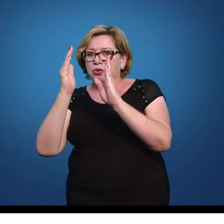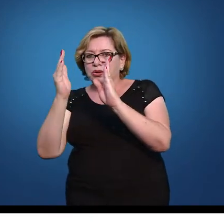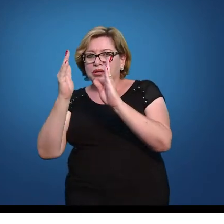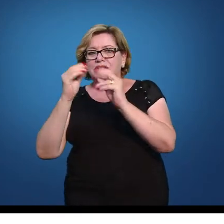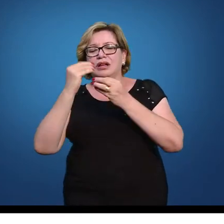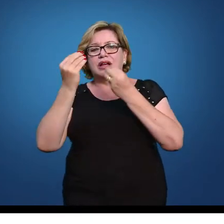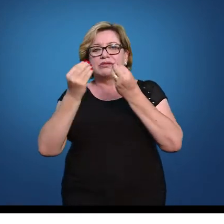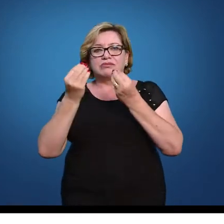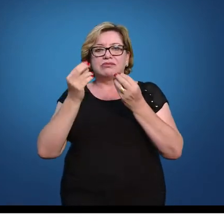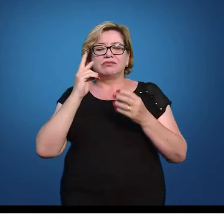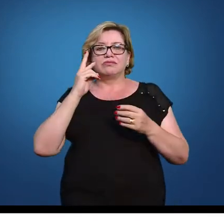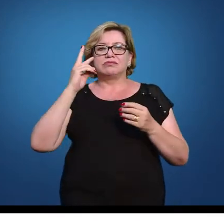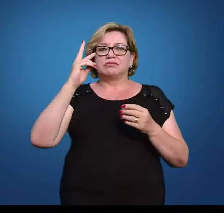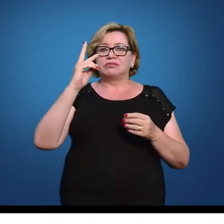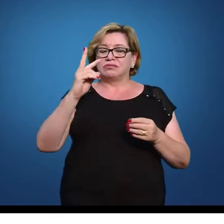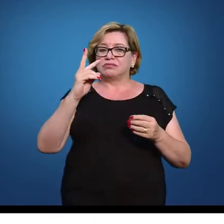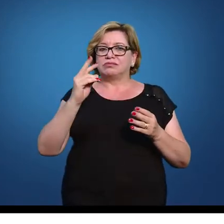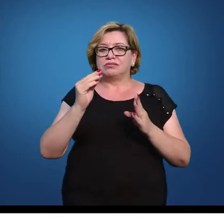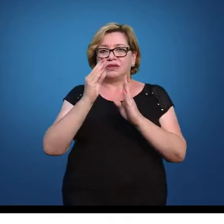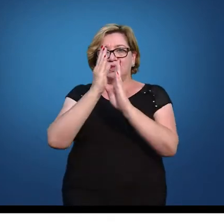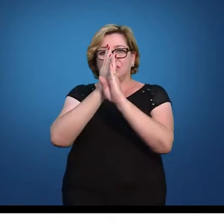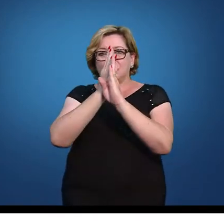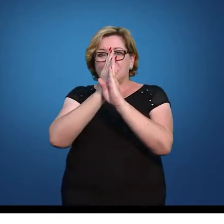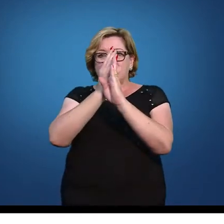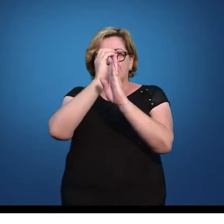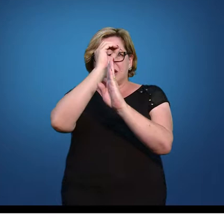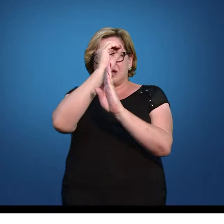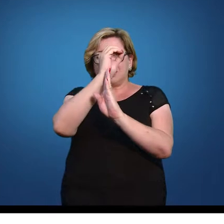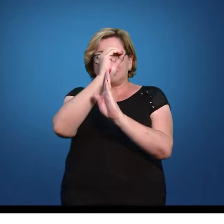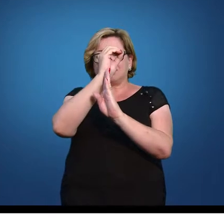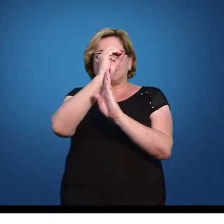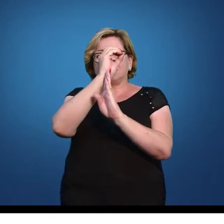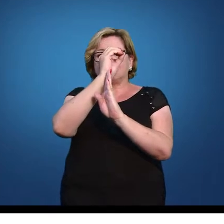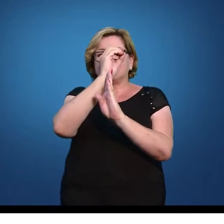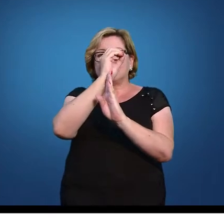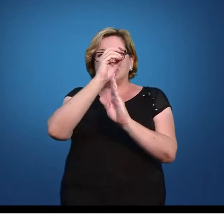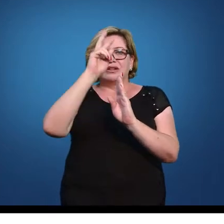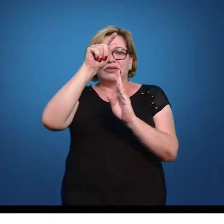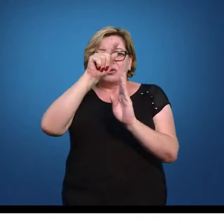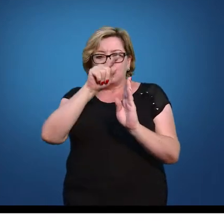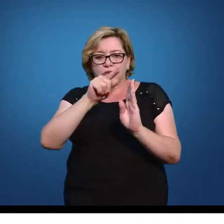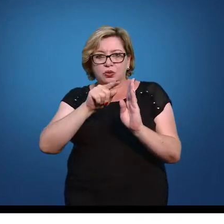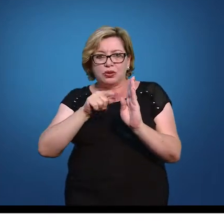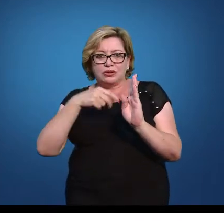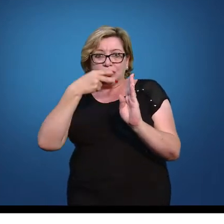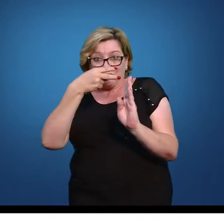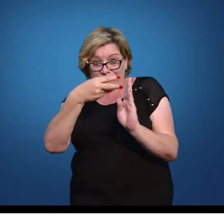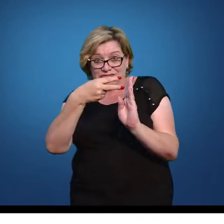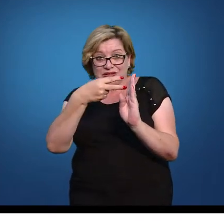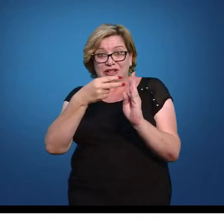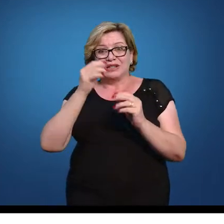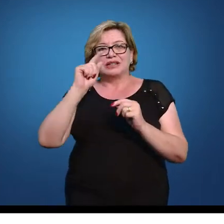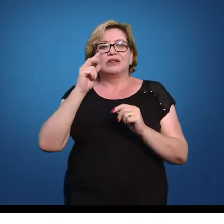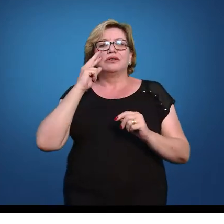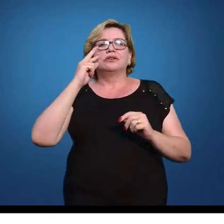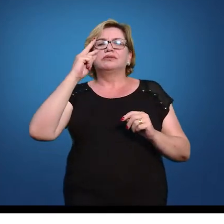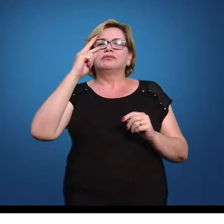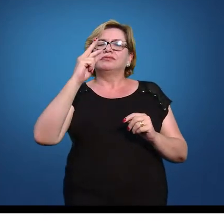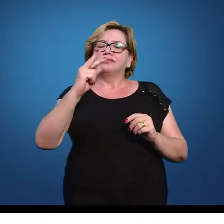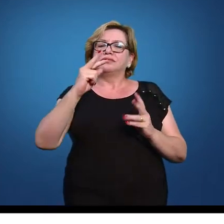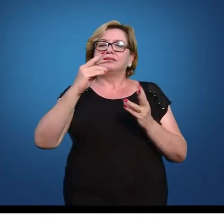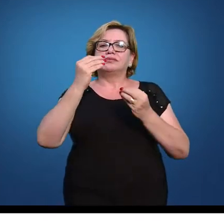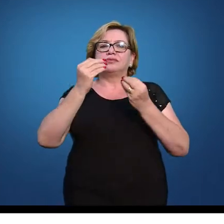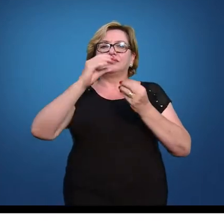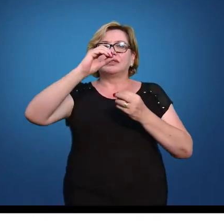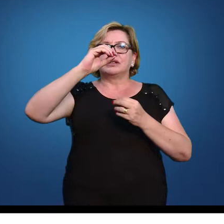lá na minha tabela, vou olhar lá no Z, vou descer aqui até o número 2 e vou verificar a